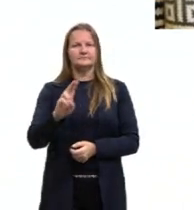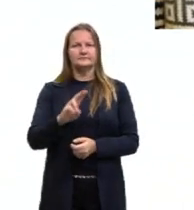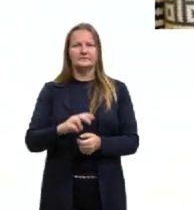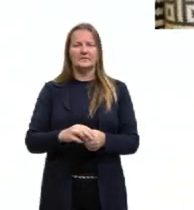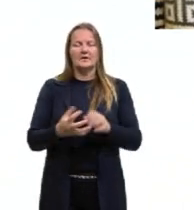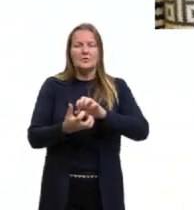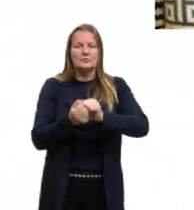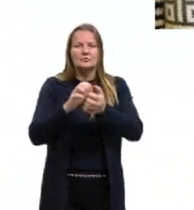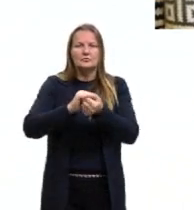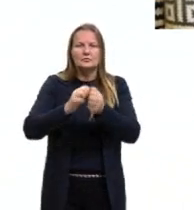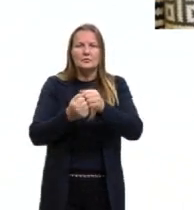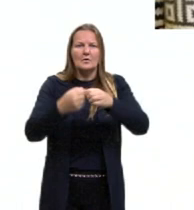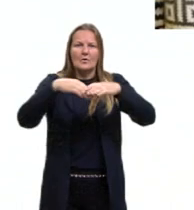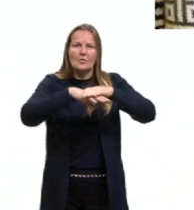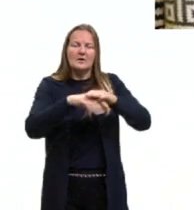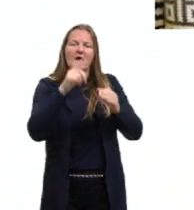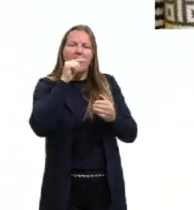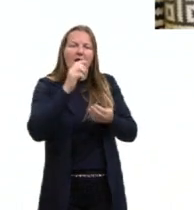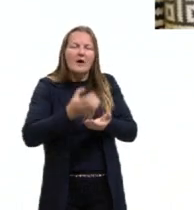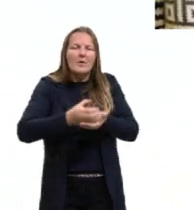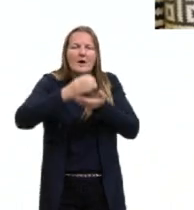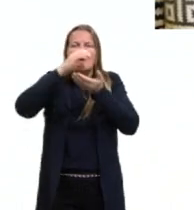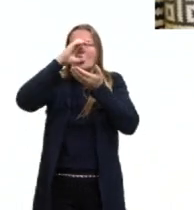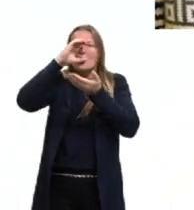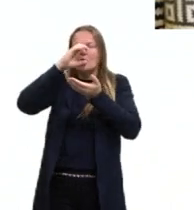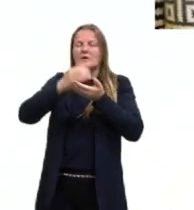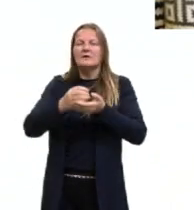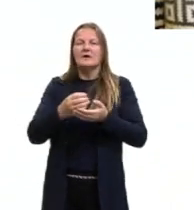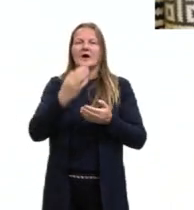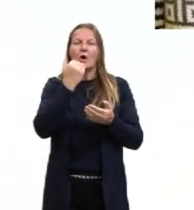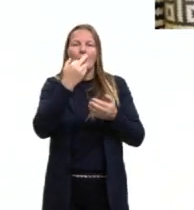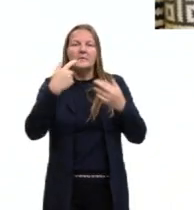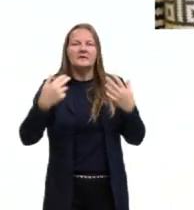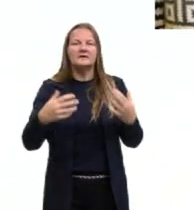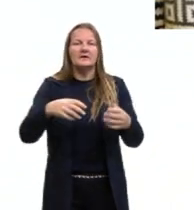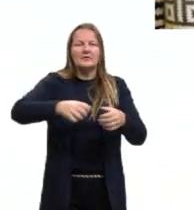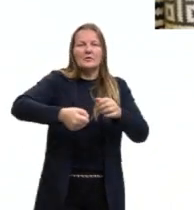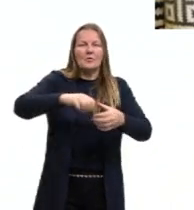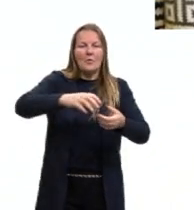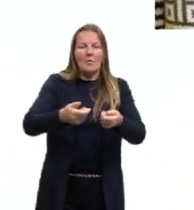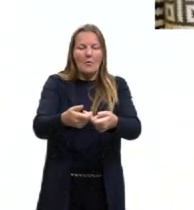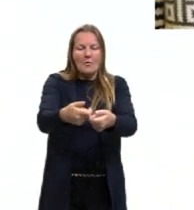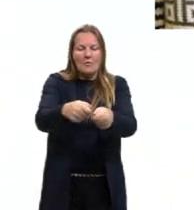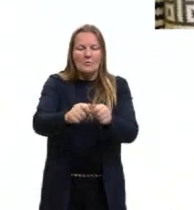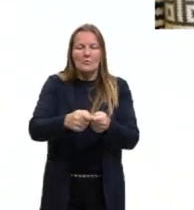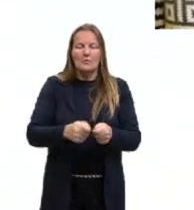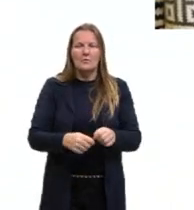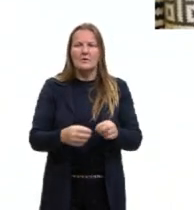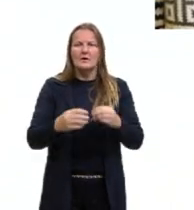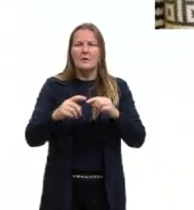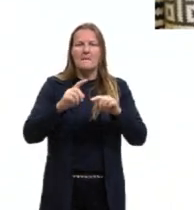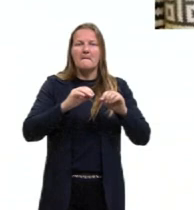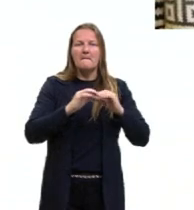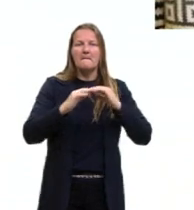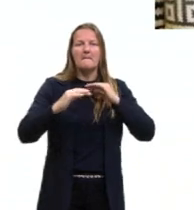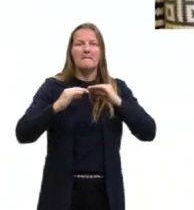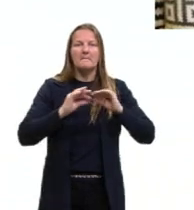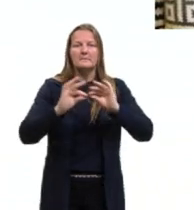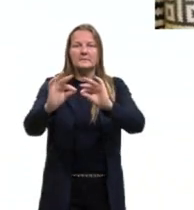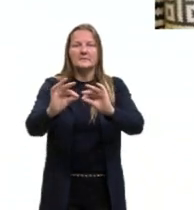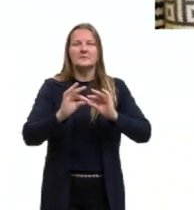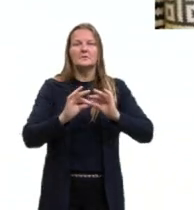cerâmica, para guardar a água, né? Para guardar o alimento. O balaio, para deslocar objetos, né? Para